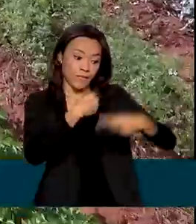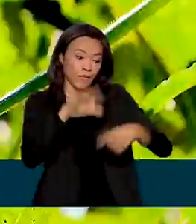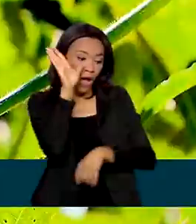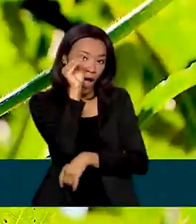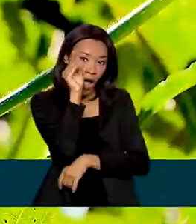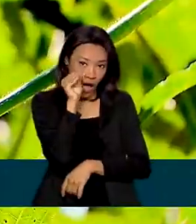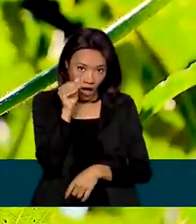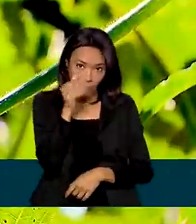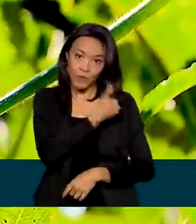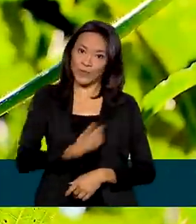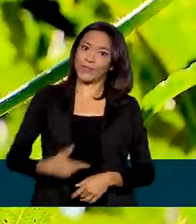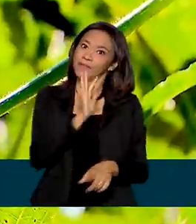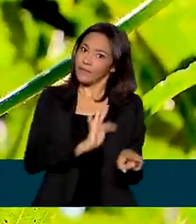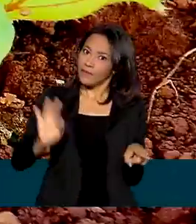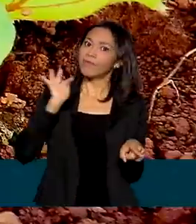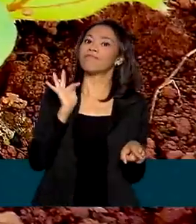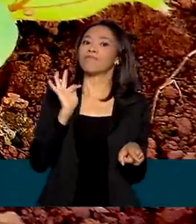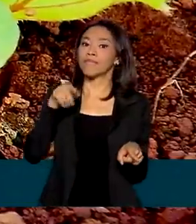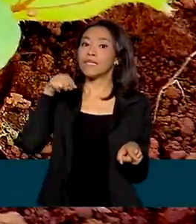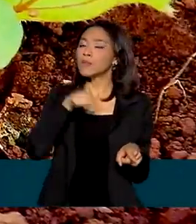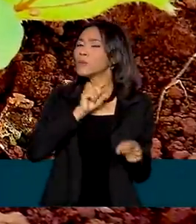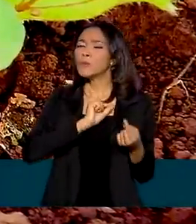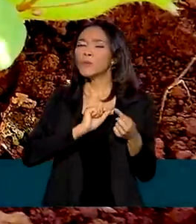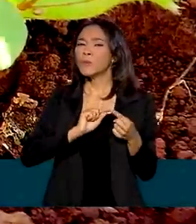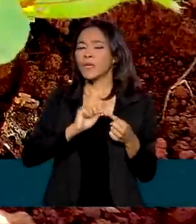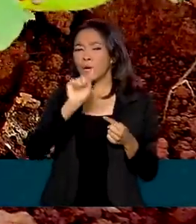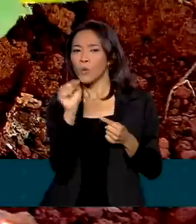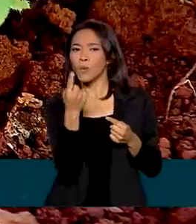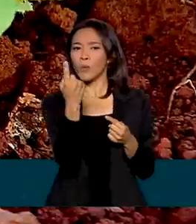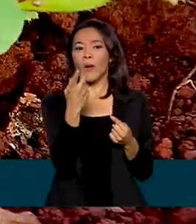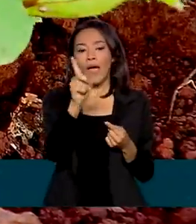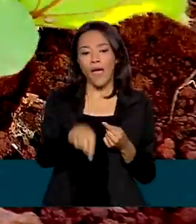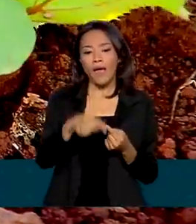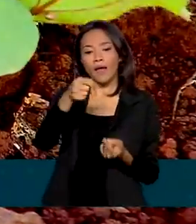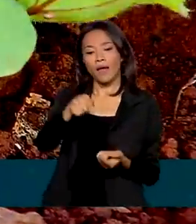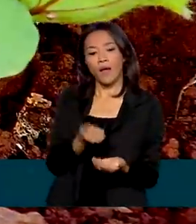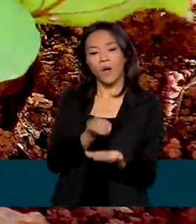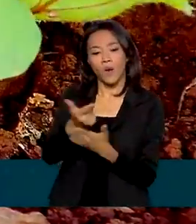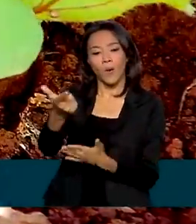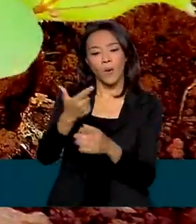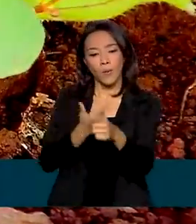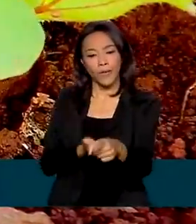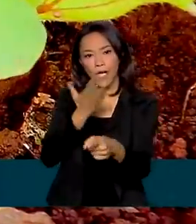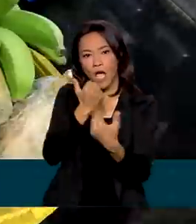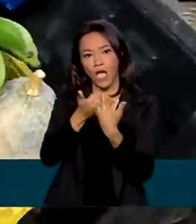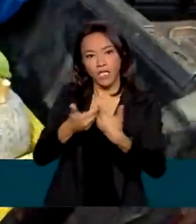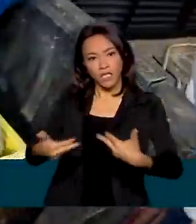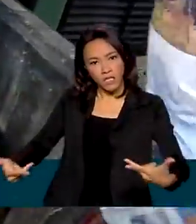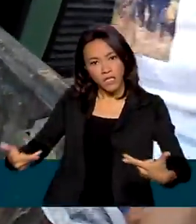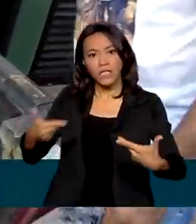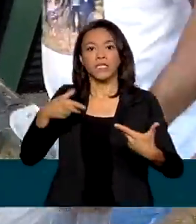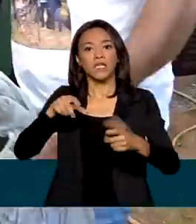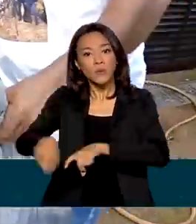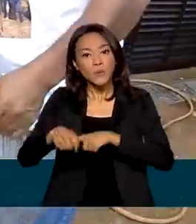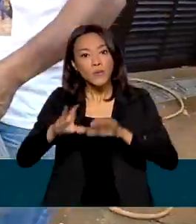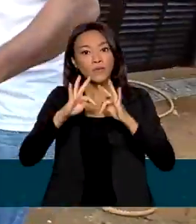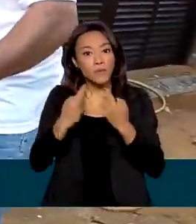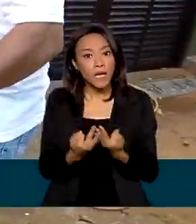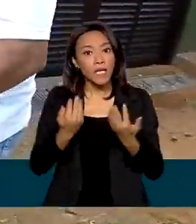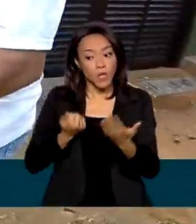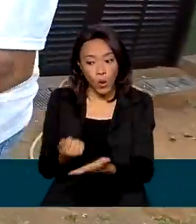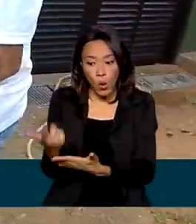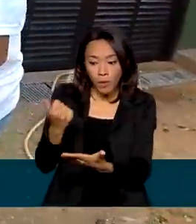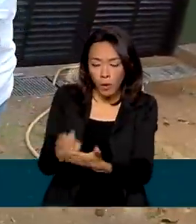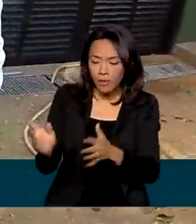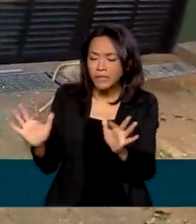federal. Uma dessas ações é o Programa de Aquisição de Alimentos da Agricultura Familiar, que compra a produção